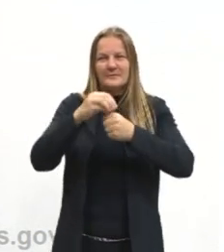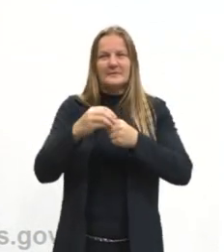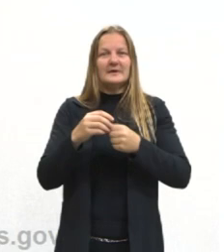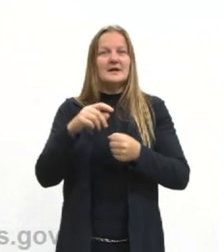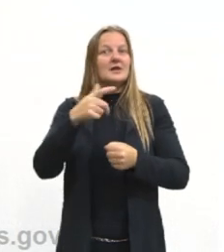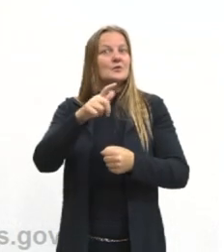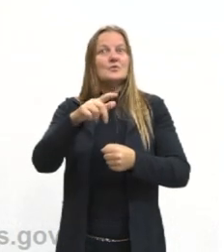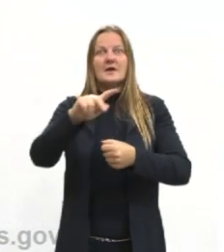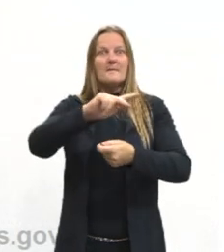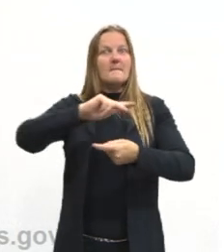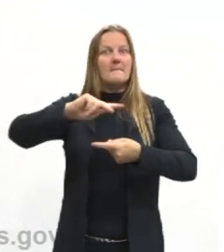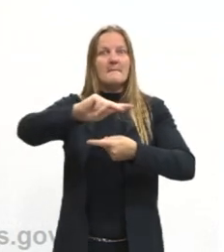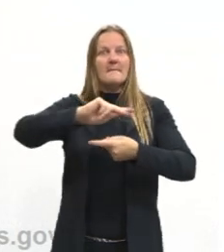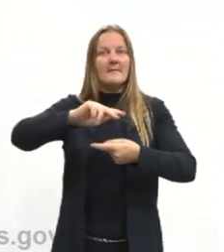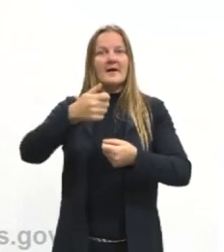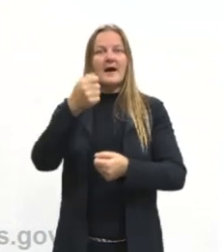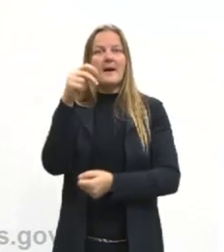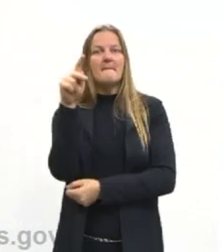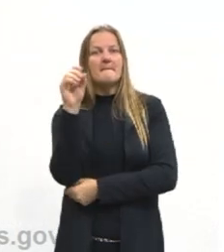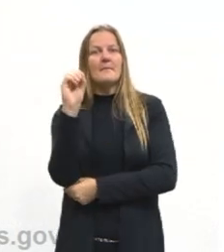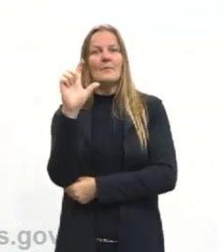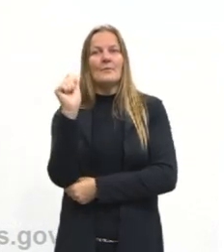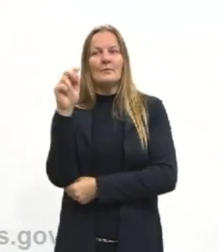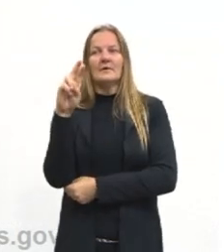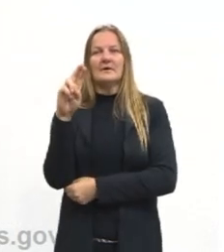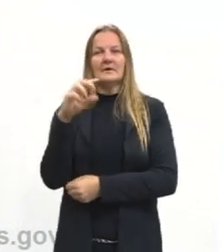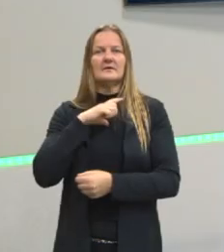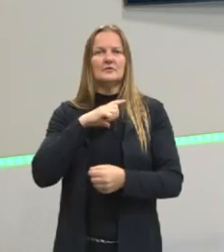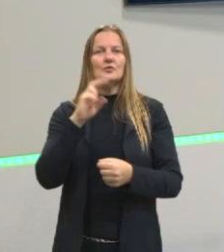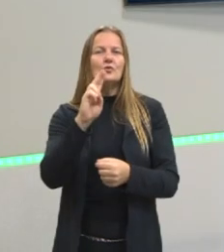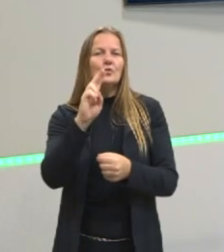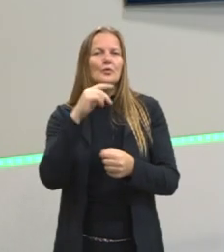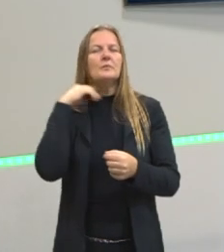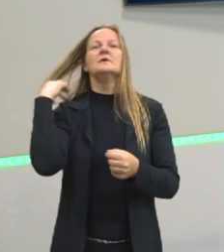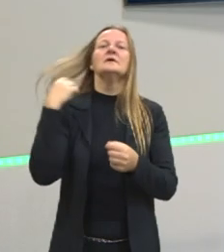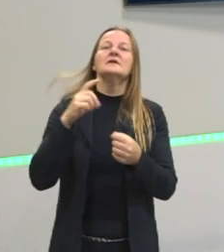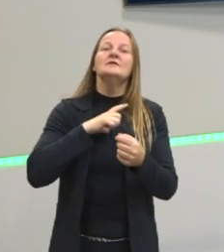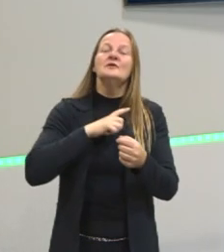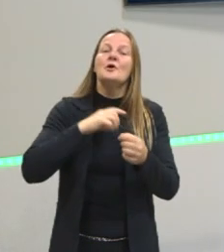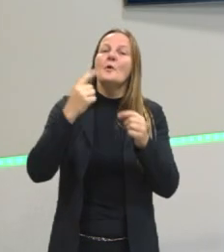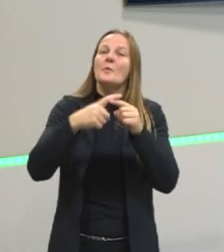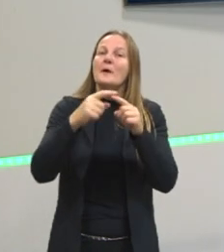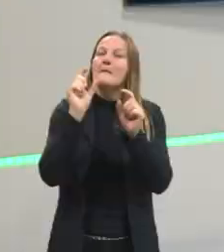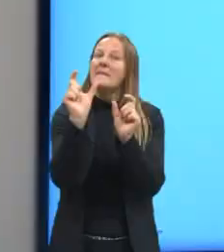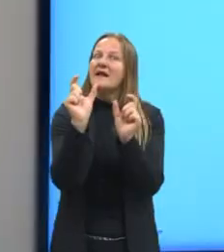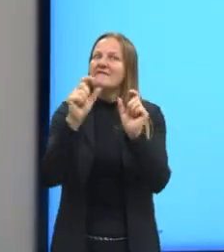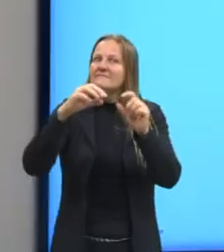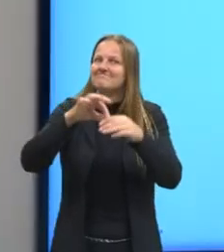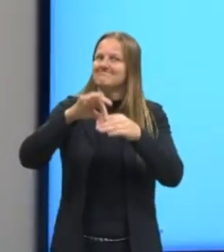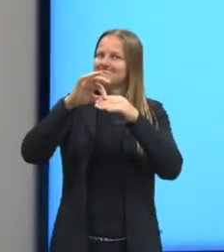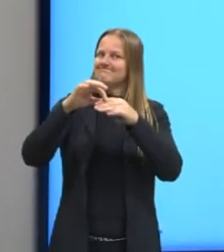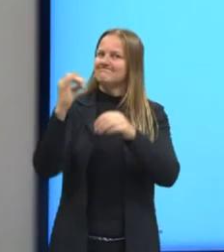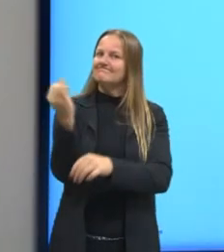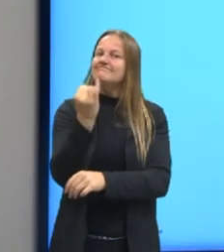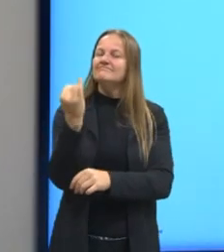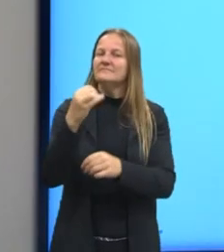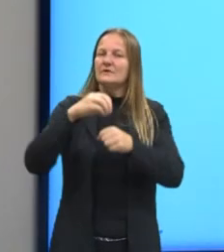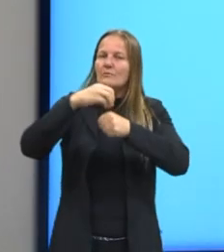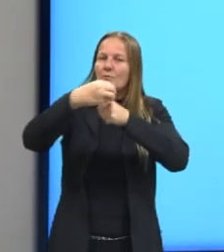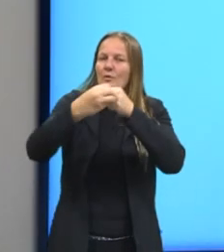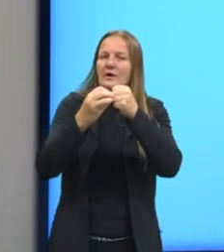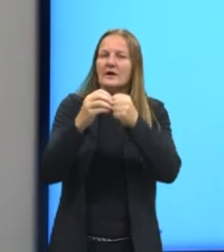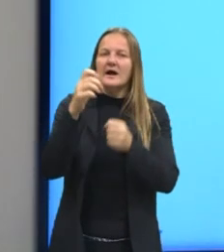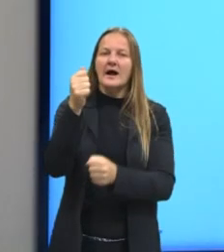e isso é super importante a gente grifar esse apolar, porque apolar, se são moléculas